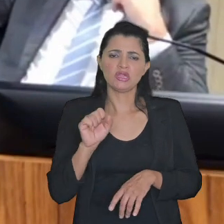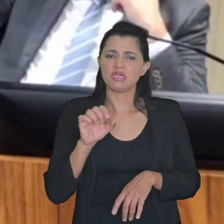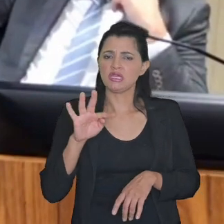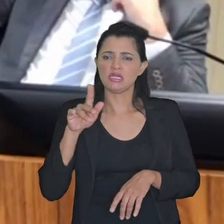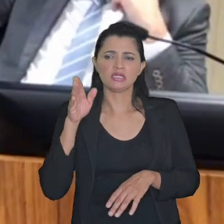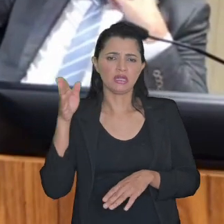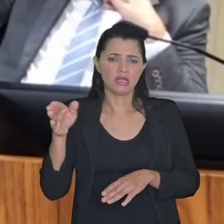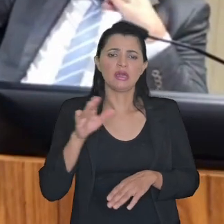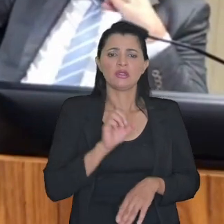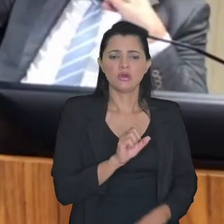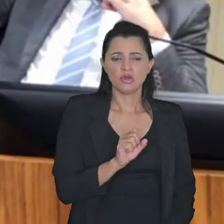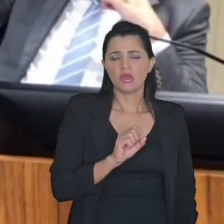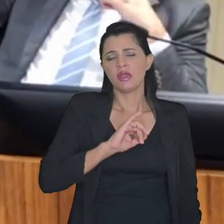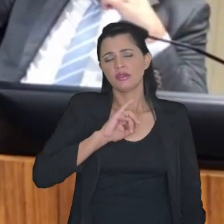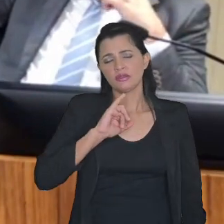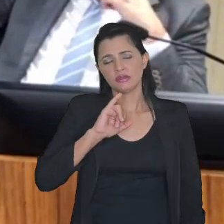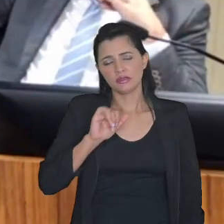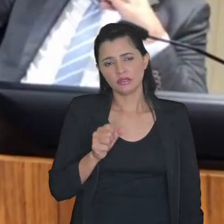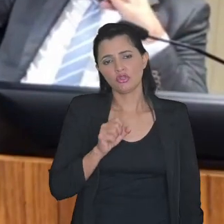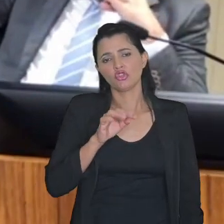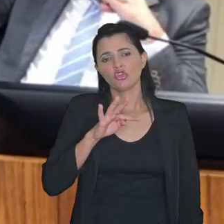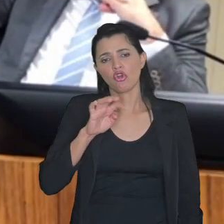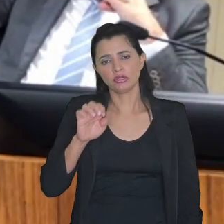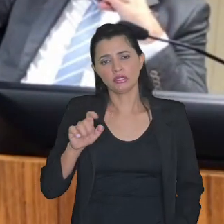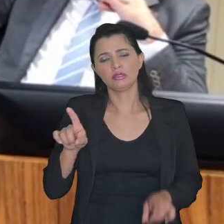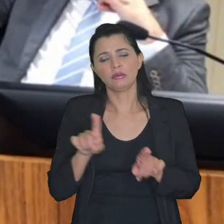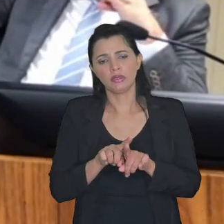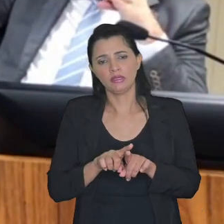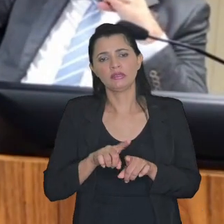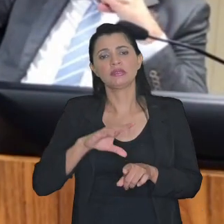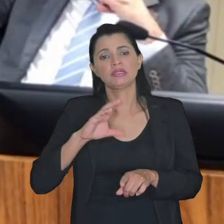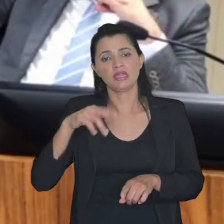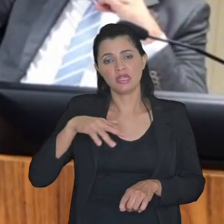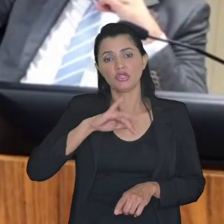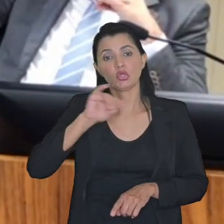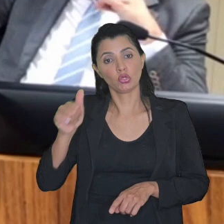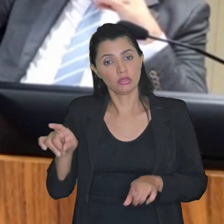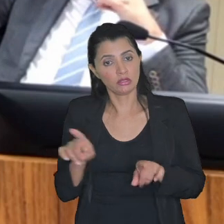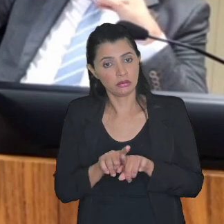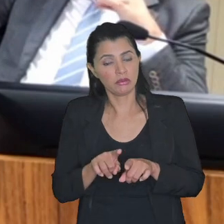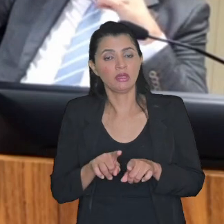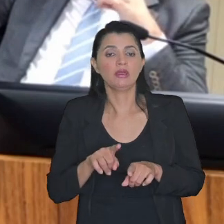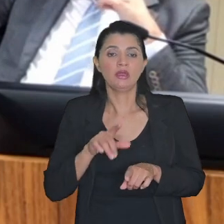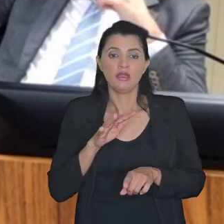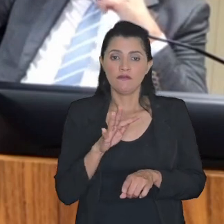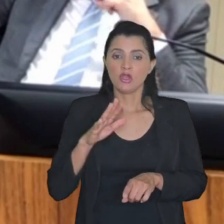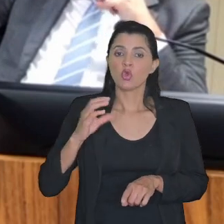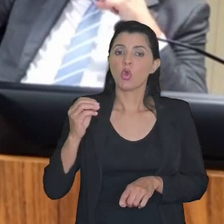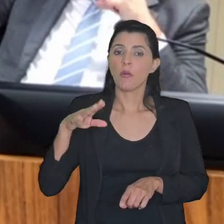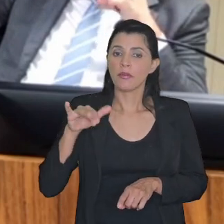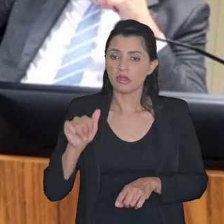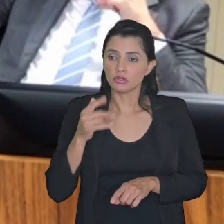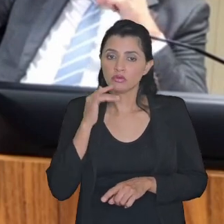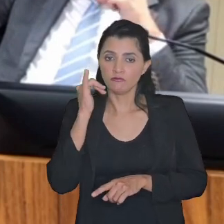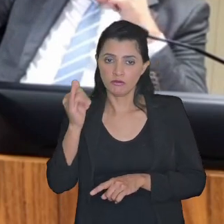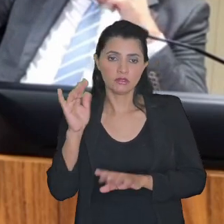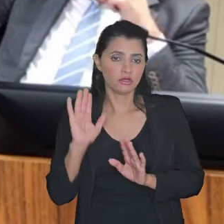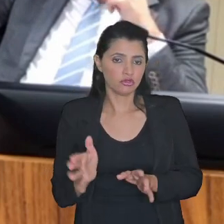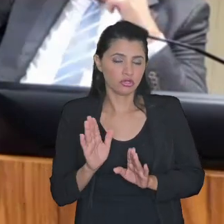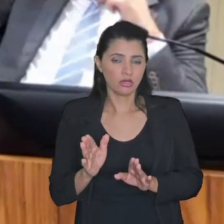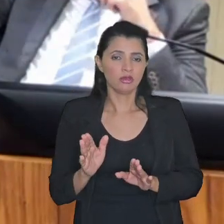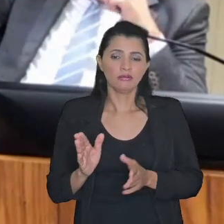no próprio CNJ e também na Fecomércio porque levanta dados e a gente sabe que